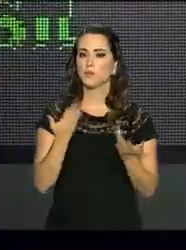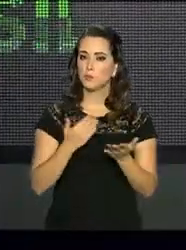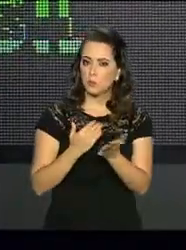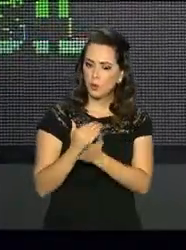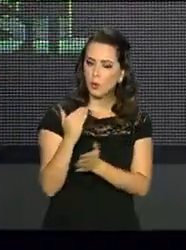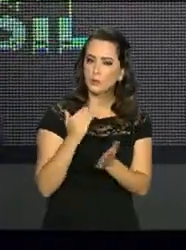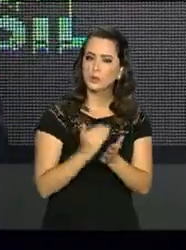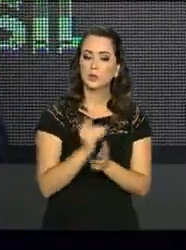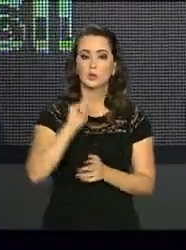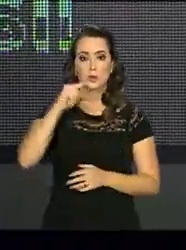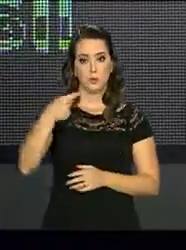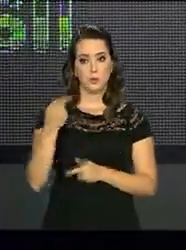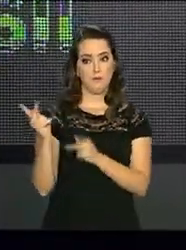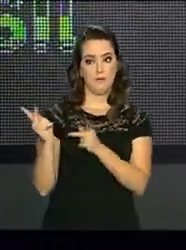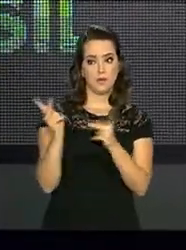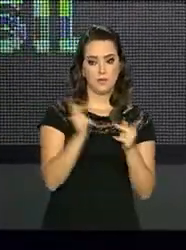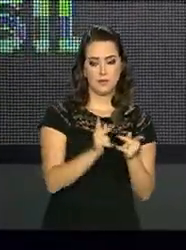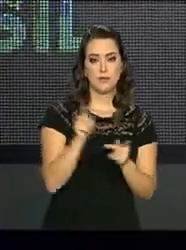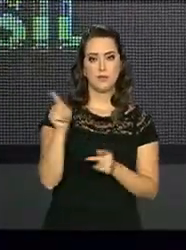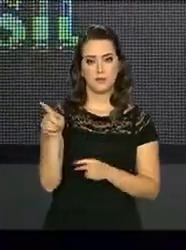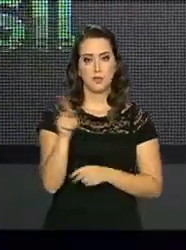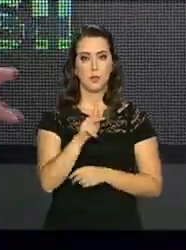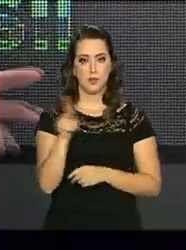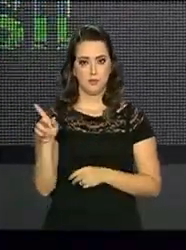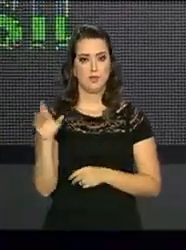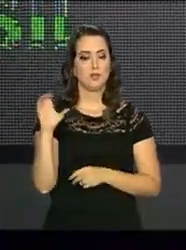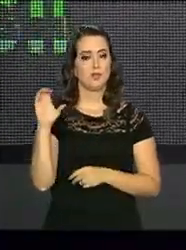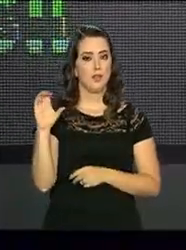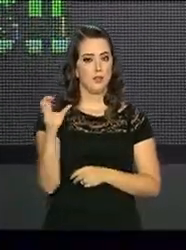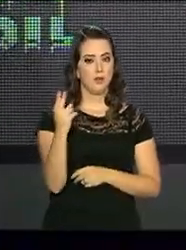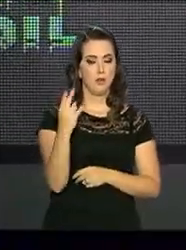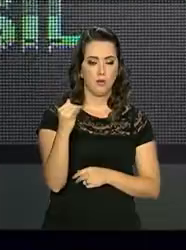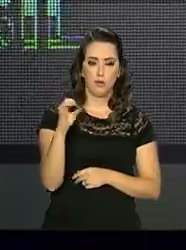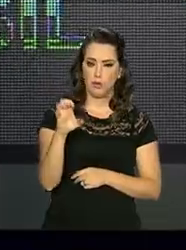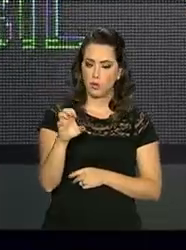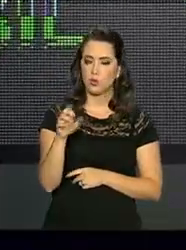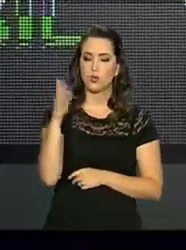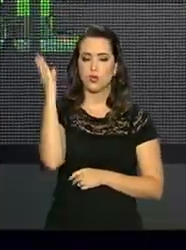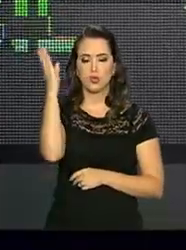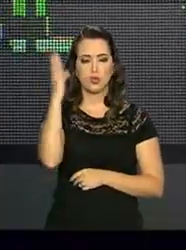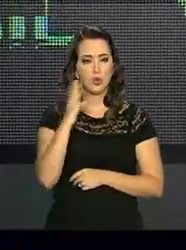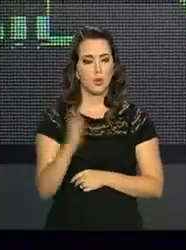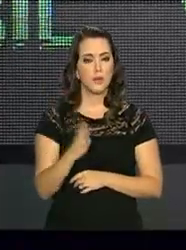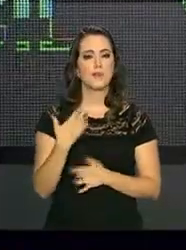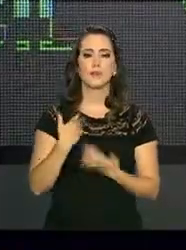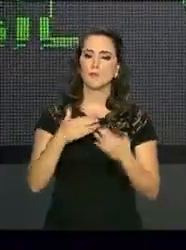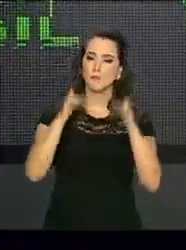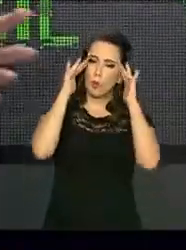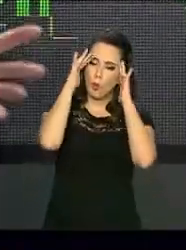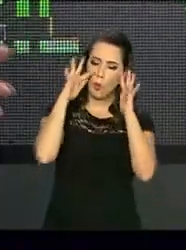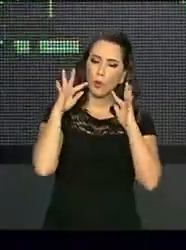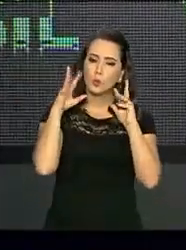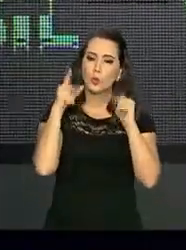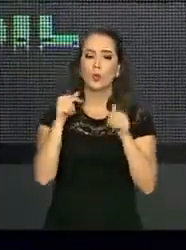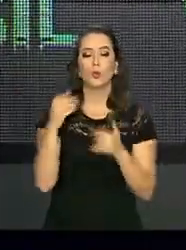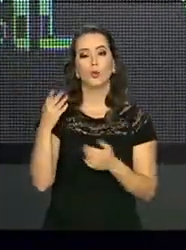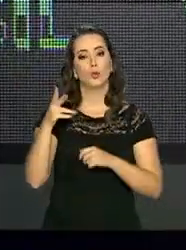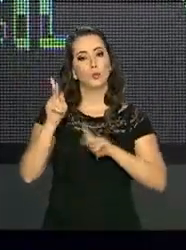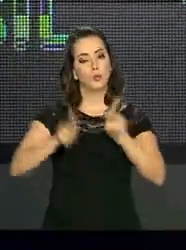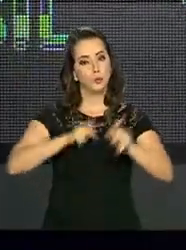da visita do presidente Pinheira ao Brasil, que honrou a todos os brasileiros, nós pudemos